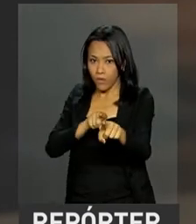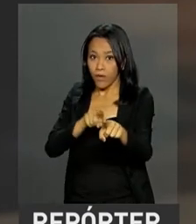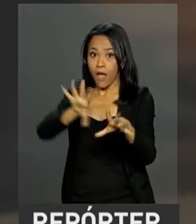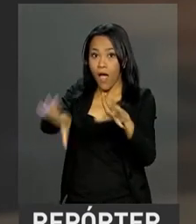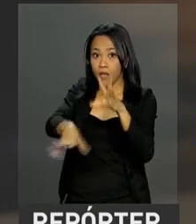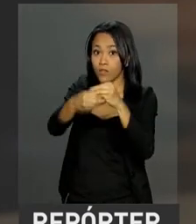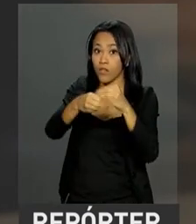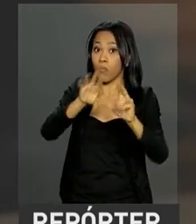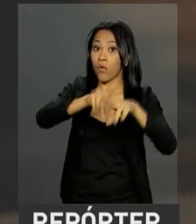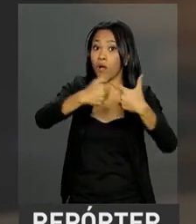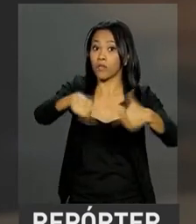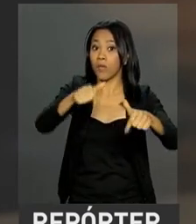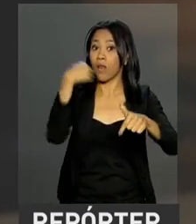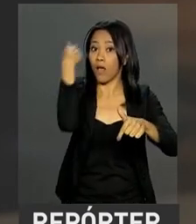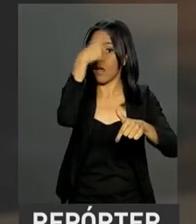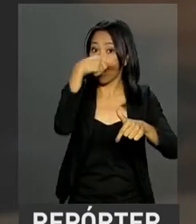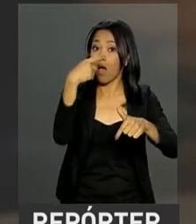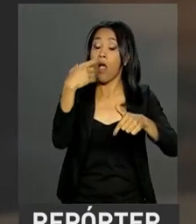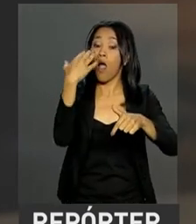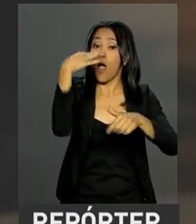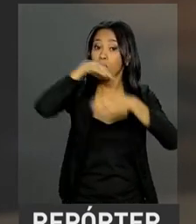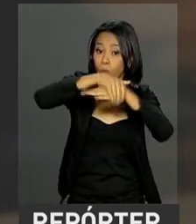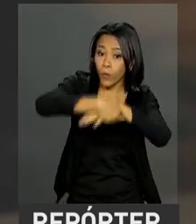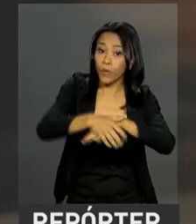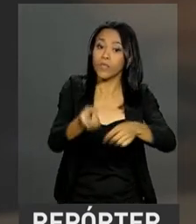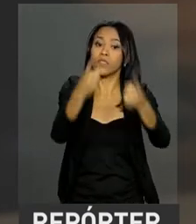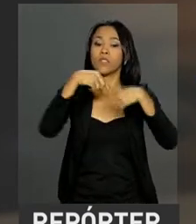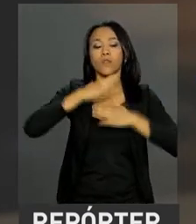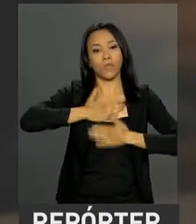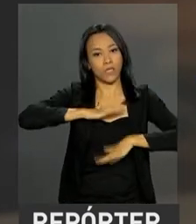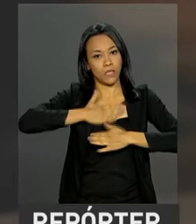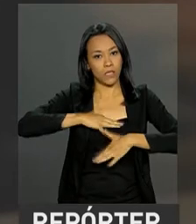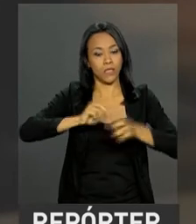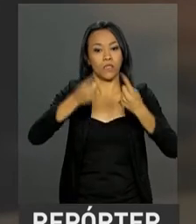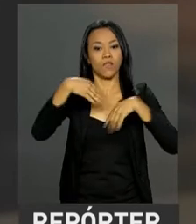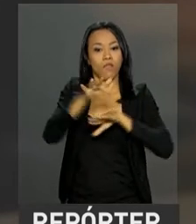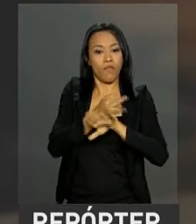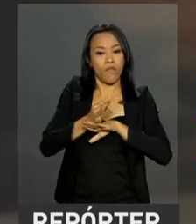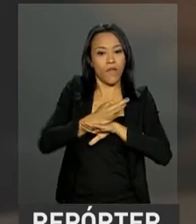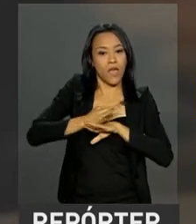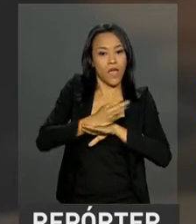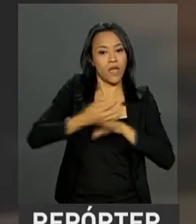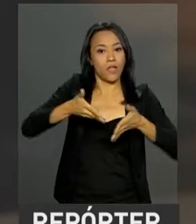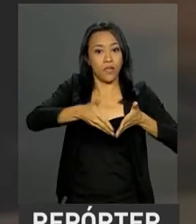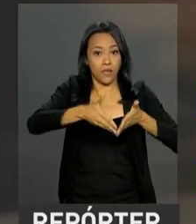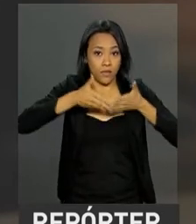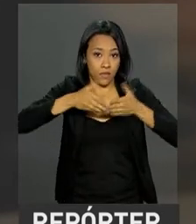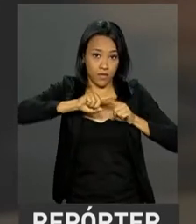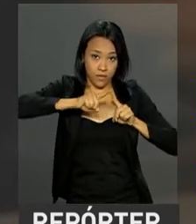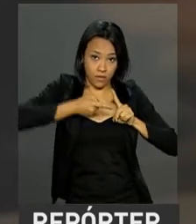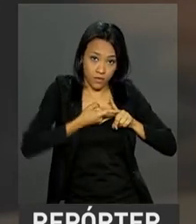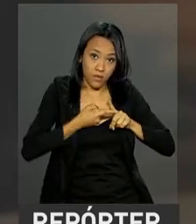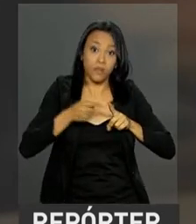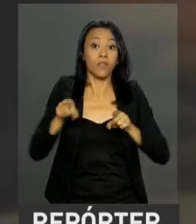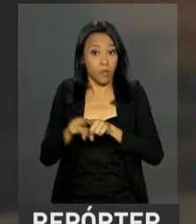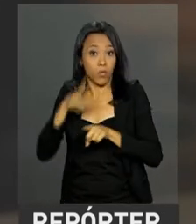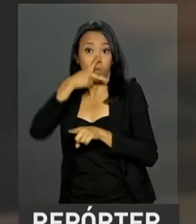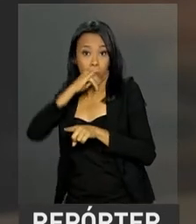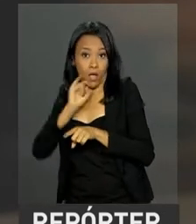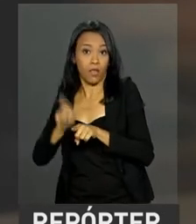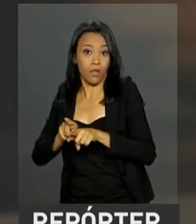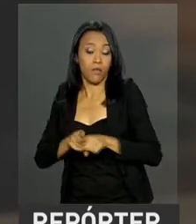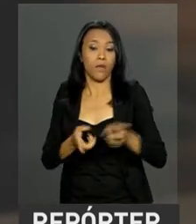trabalho noturno, o repouso semanal remunerado, as férias, a licença maternidade e paternidade,